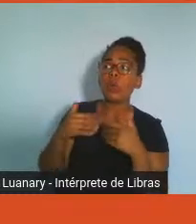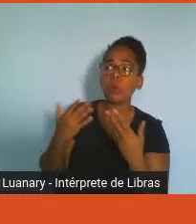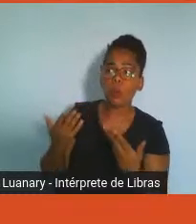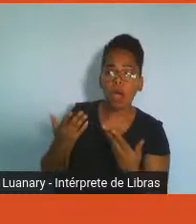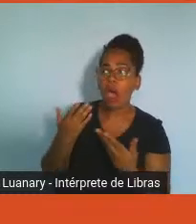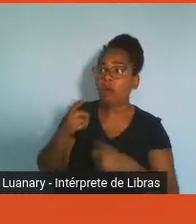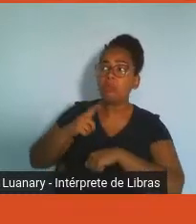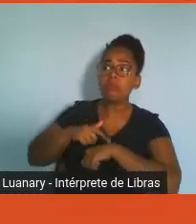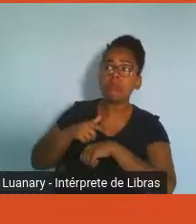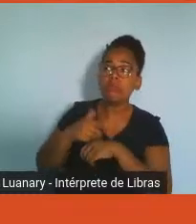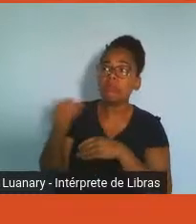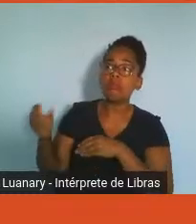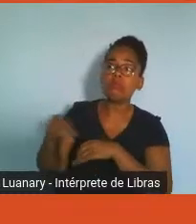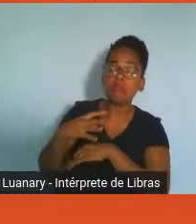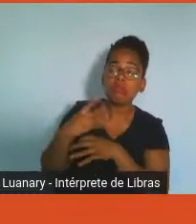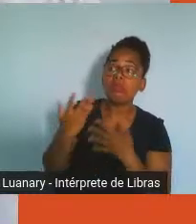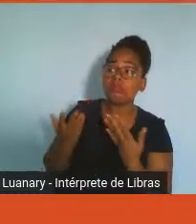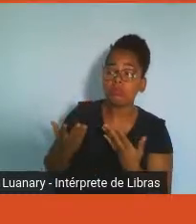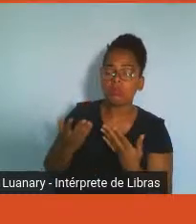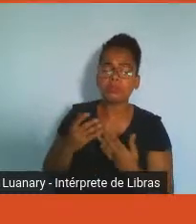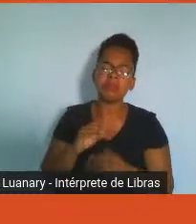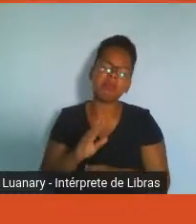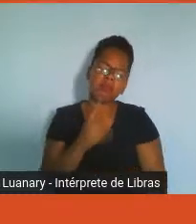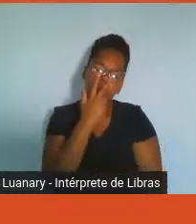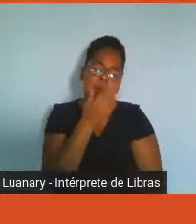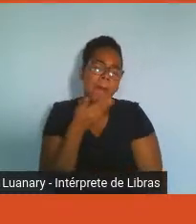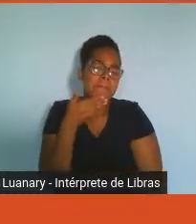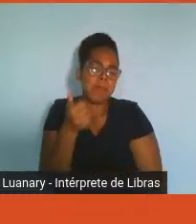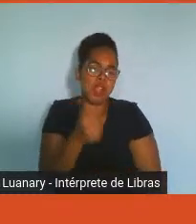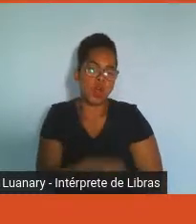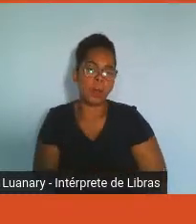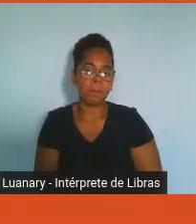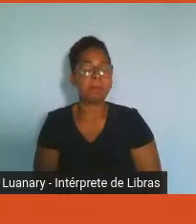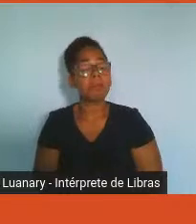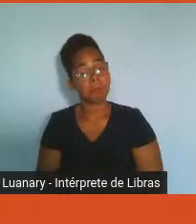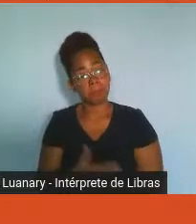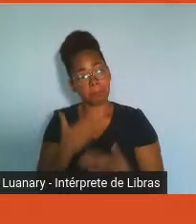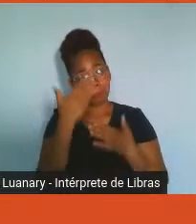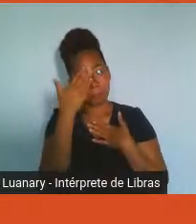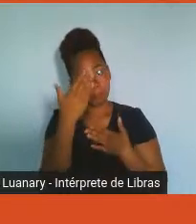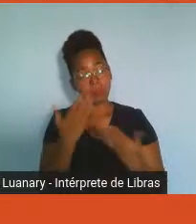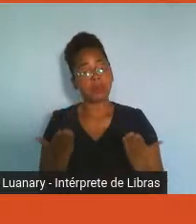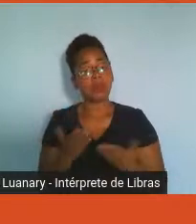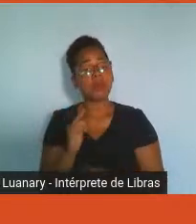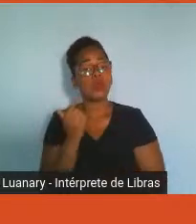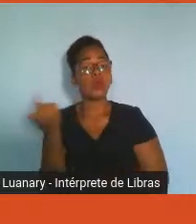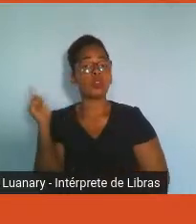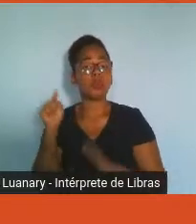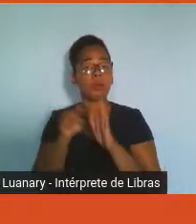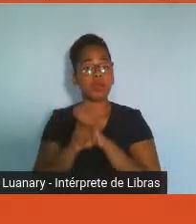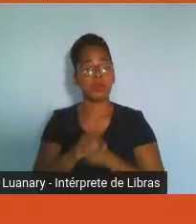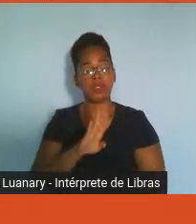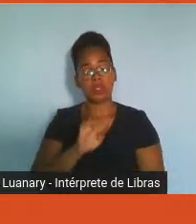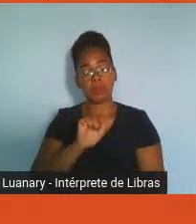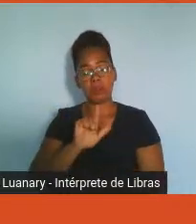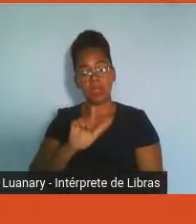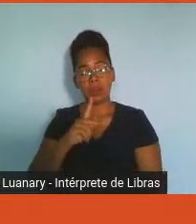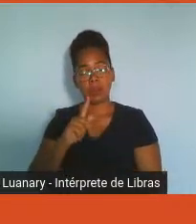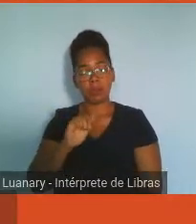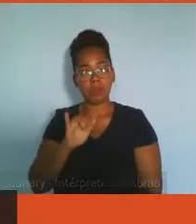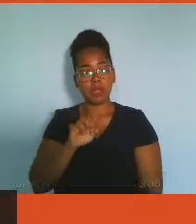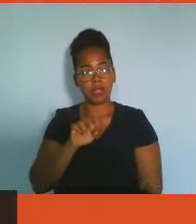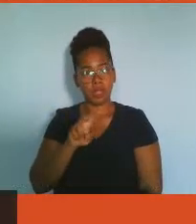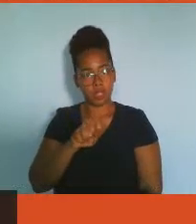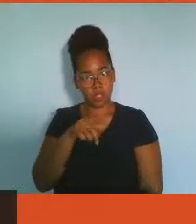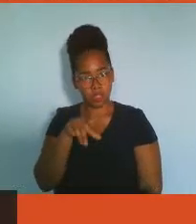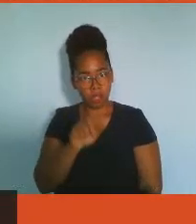Obrigada, Vivian. Temos a última pergunta da Bel, Bel Paixão. Um ótimo tema,